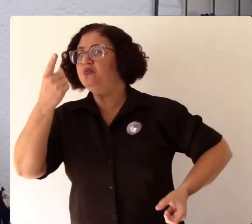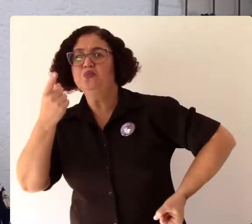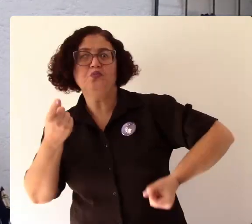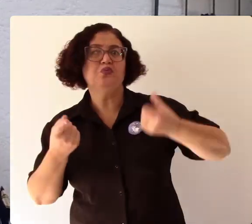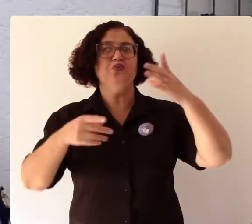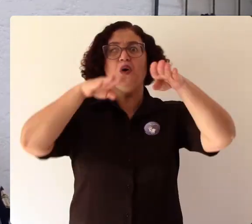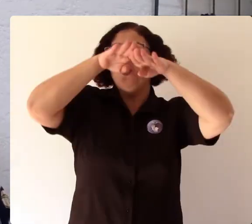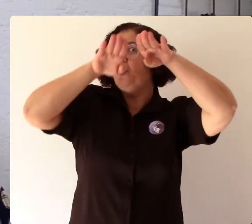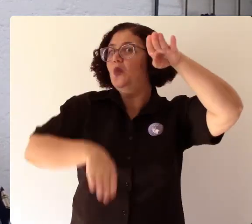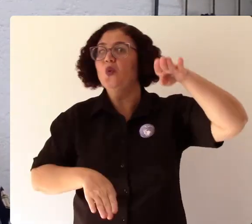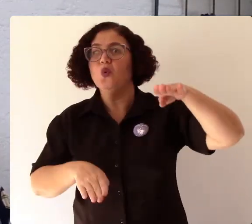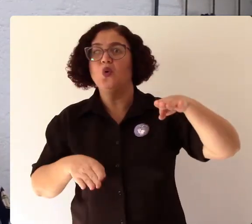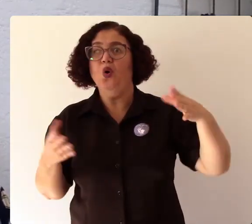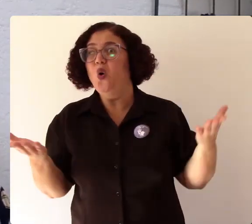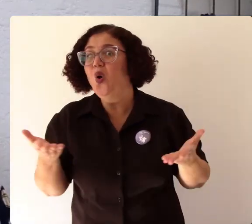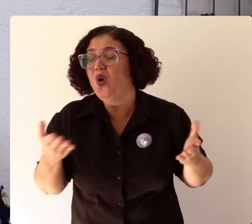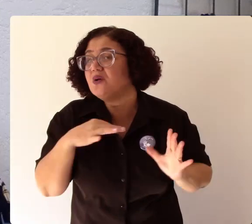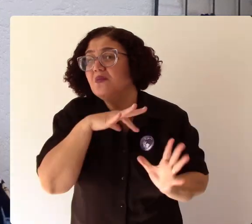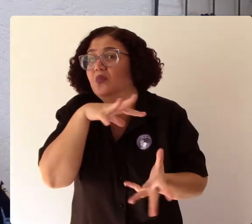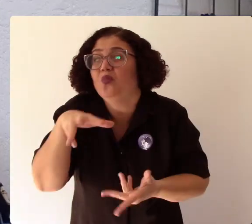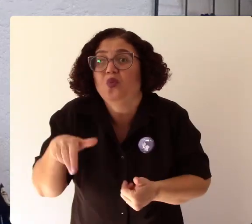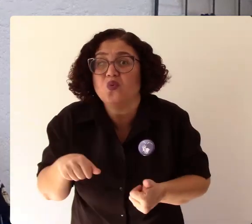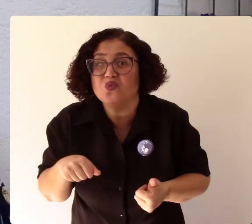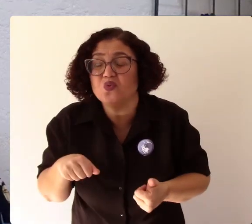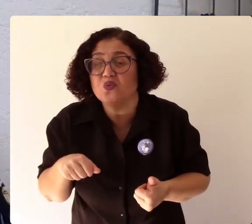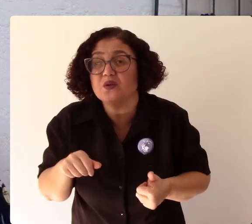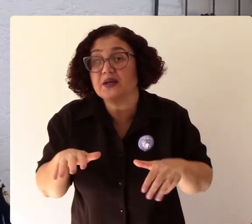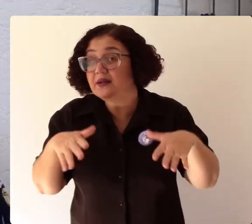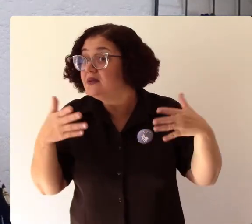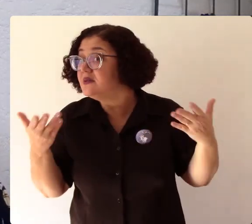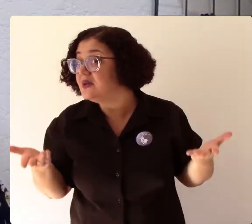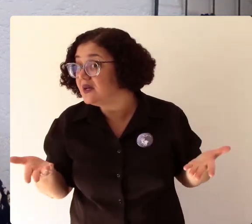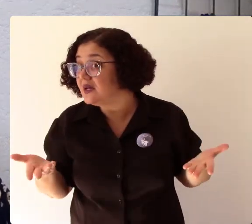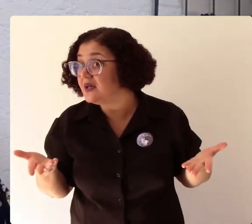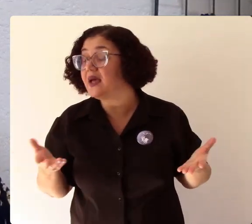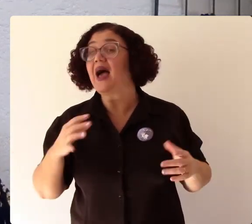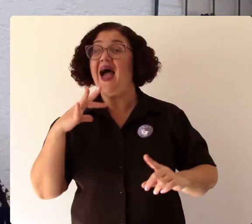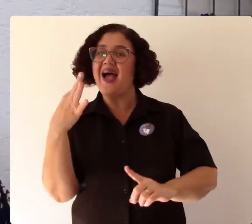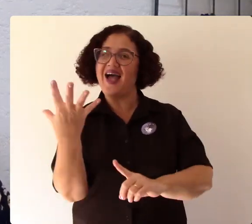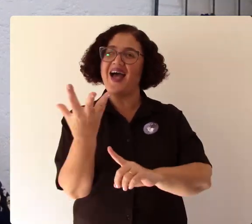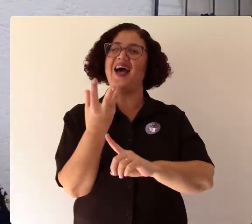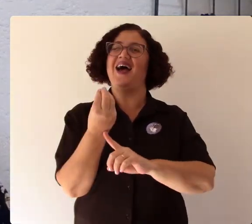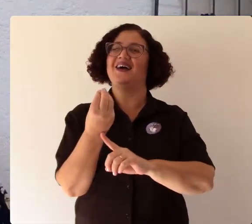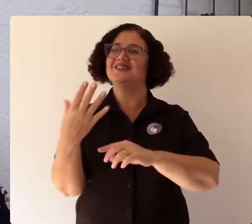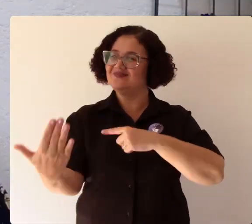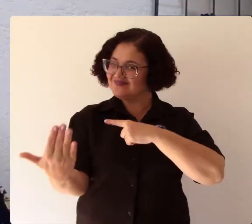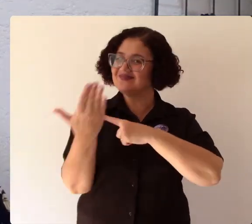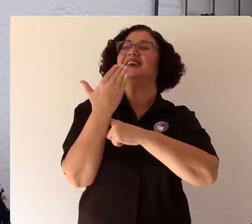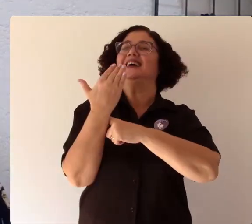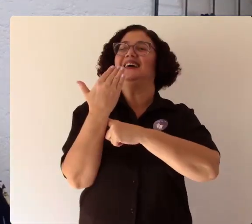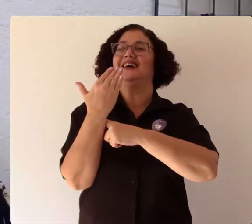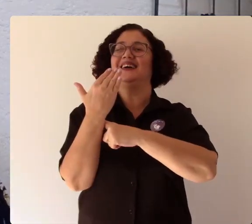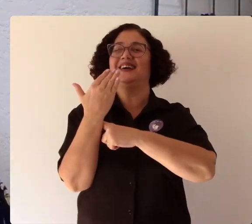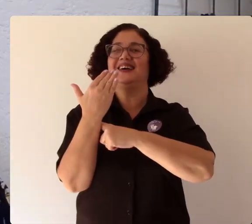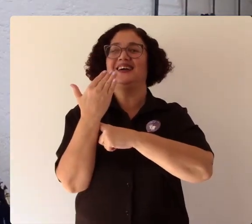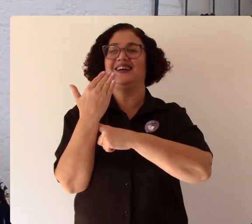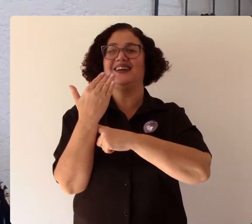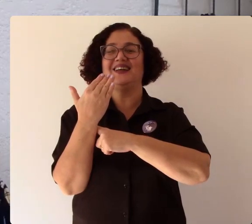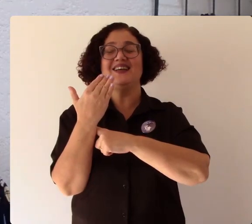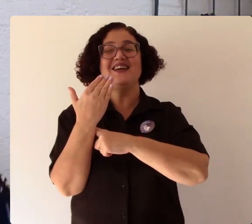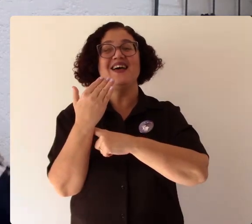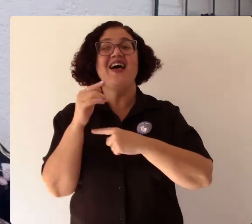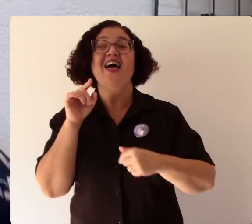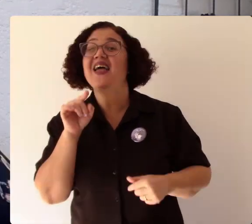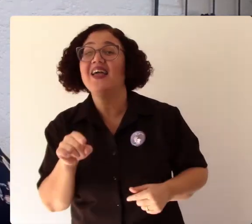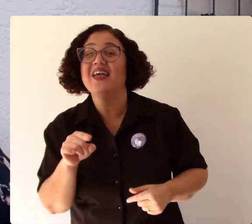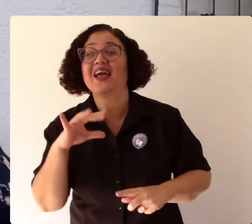é que as pessoas vêm sofrendo cada vez mais e aí é que a arte se coloca de uma forma muito potente